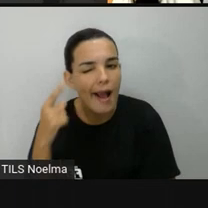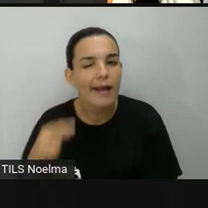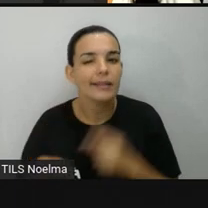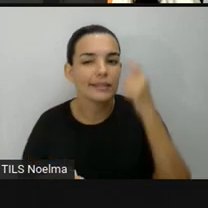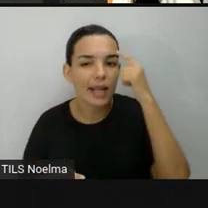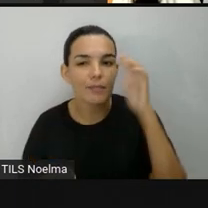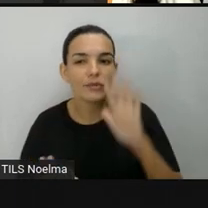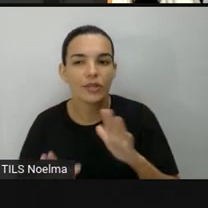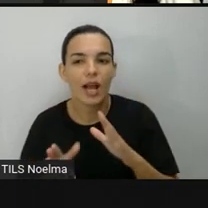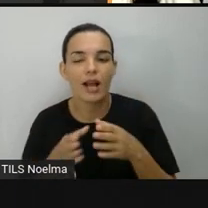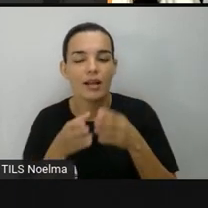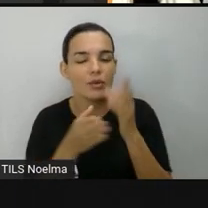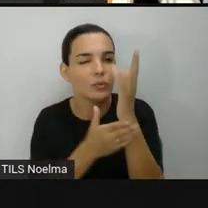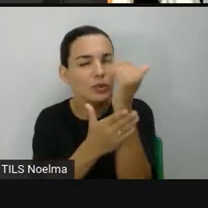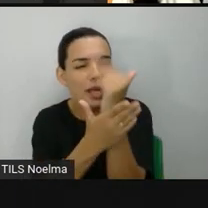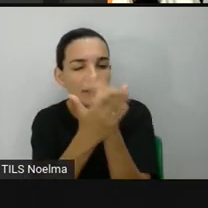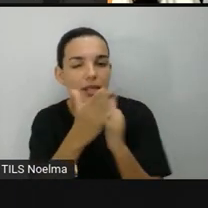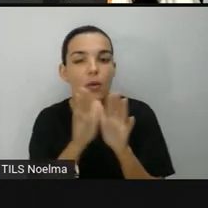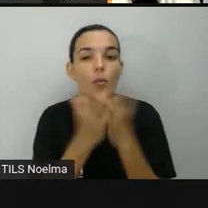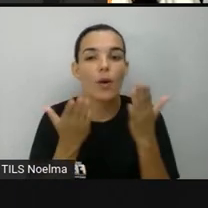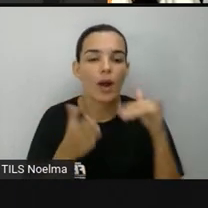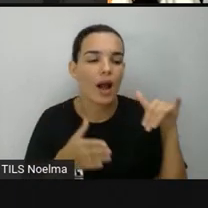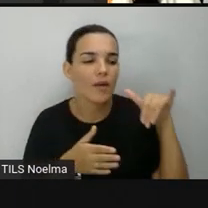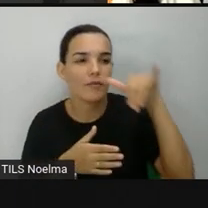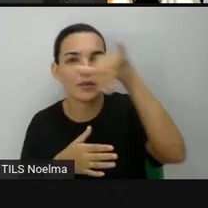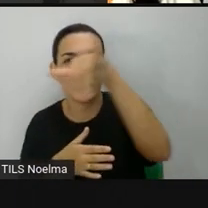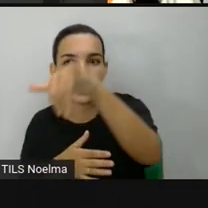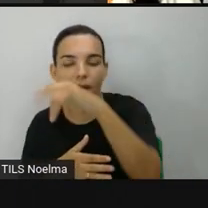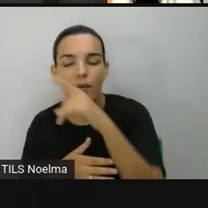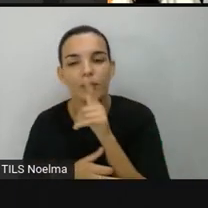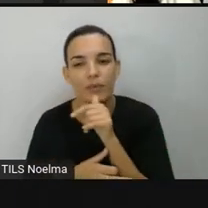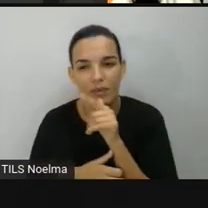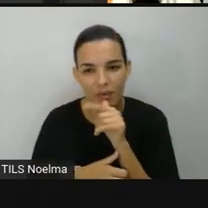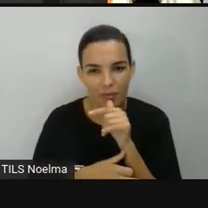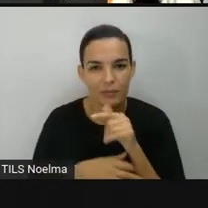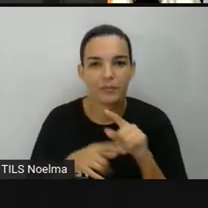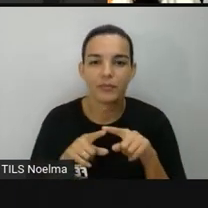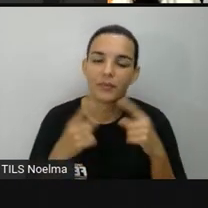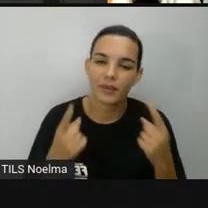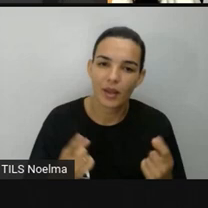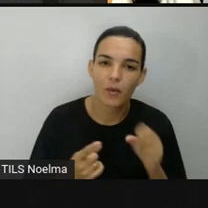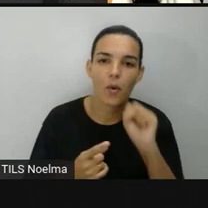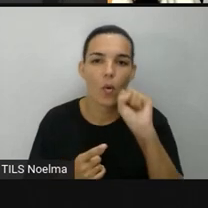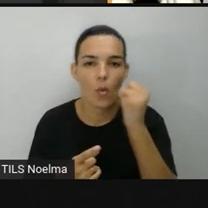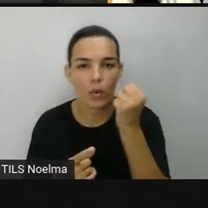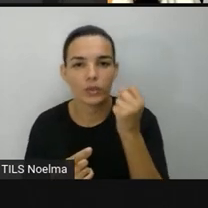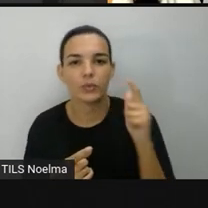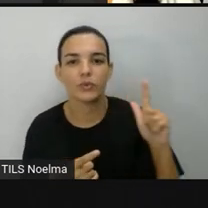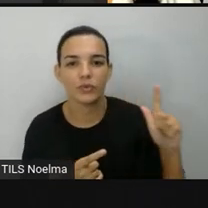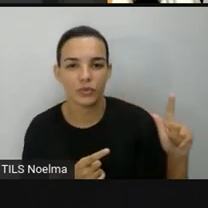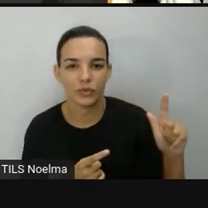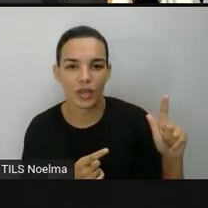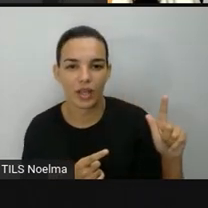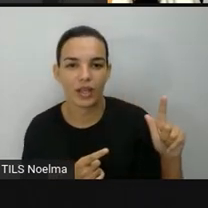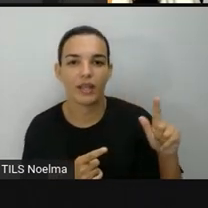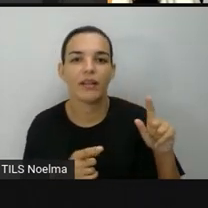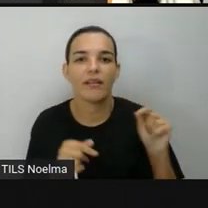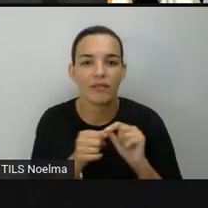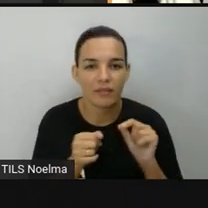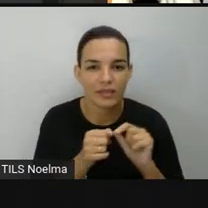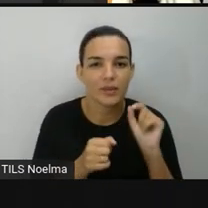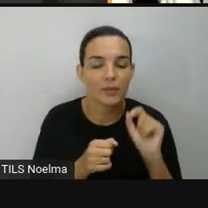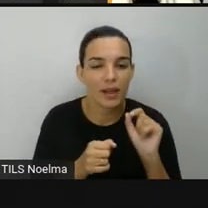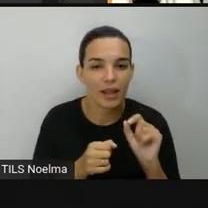hidroavião, né? Um hidroavião. E assim, vocês vão para o 8G, que vai